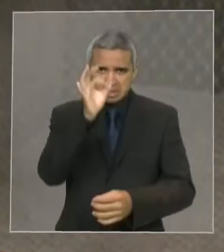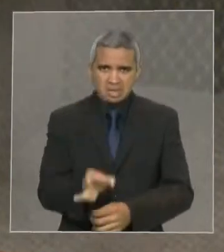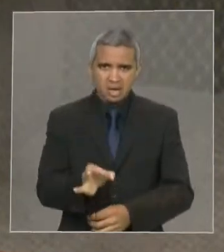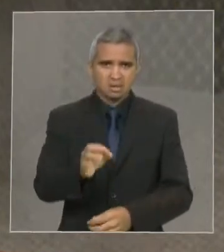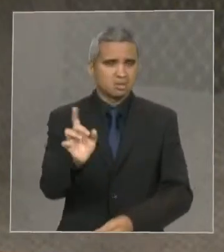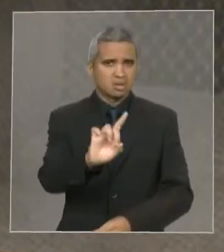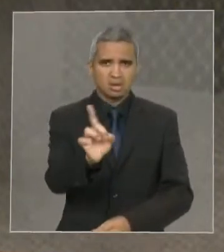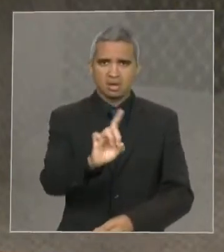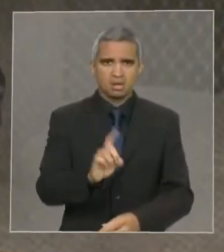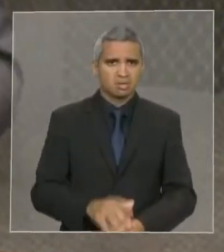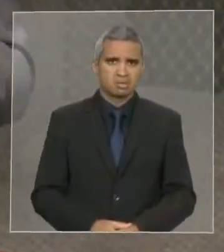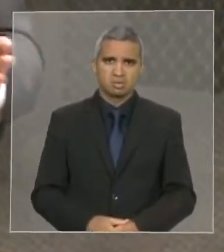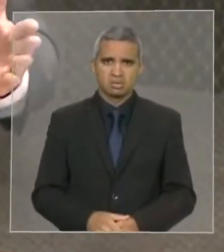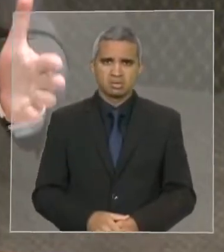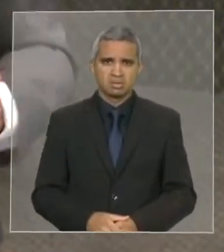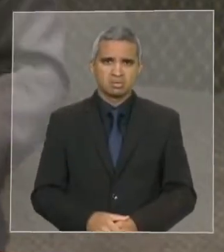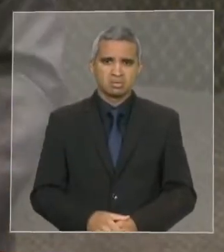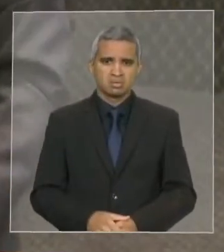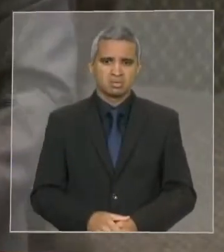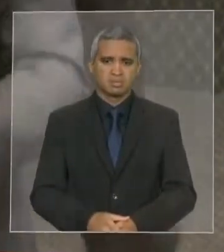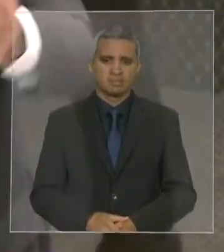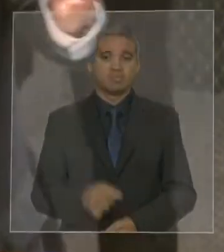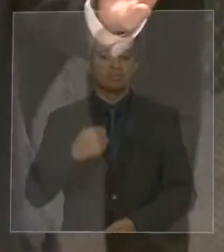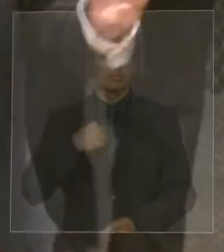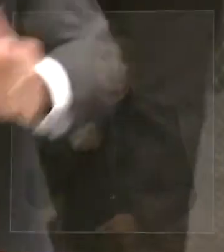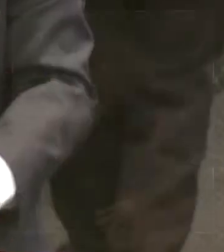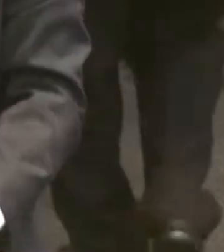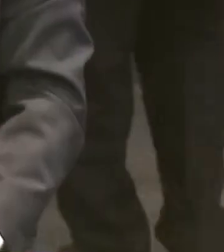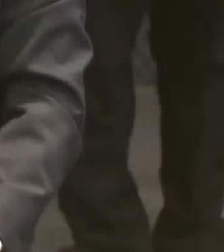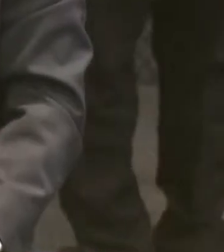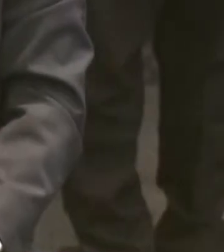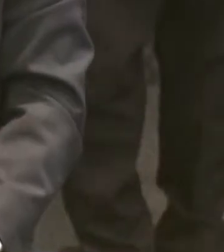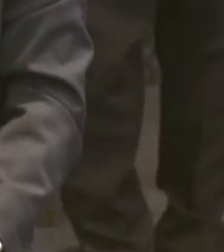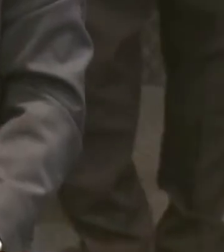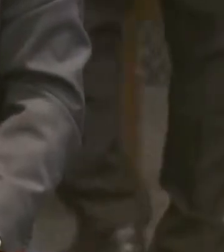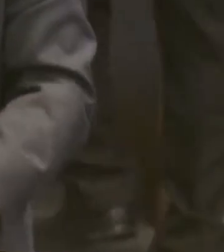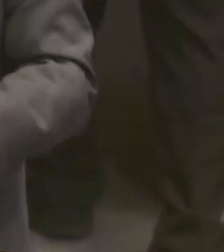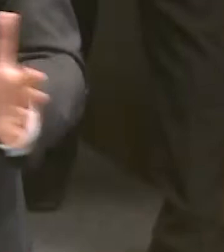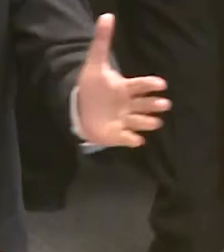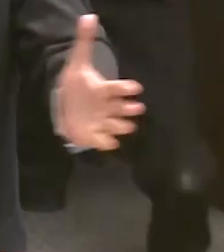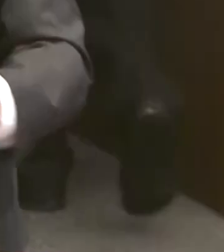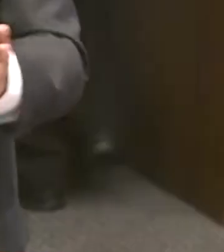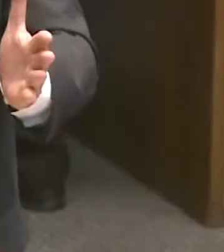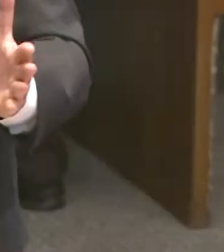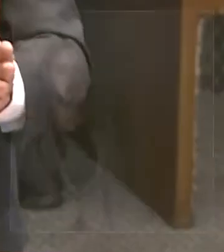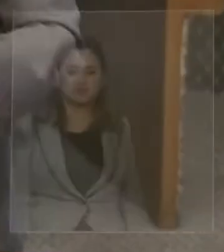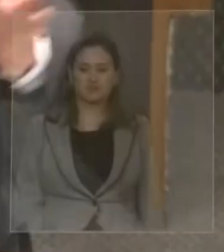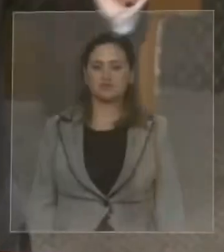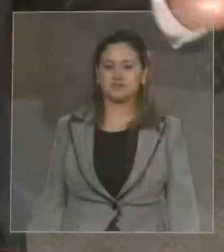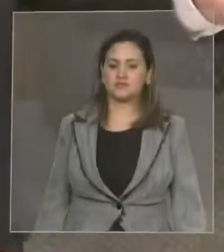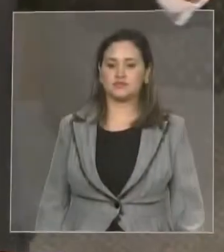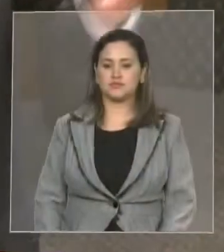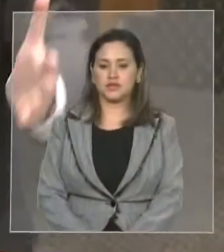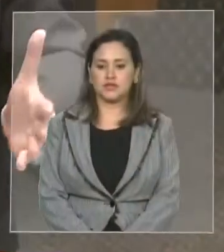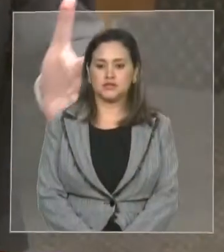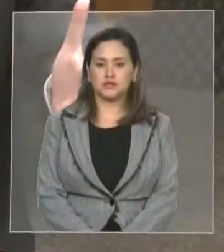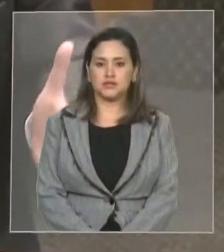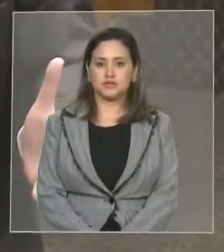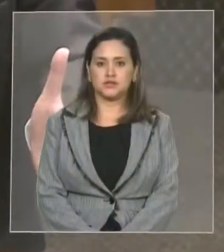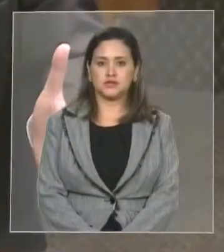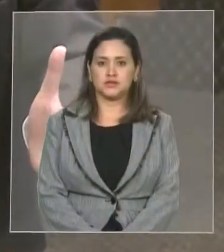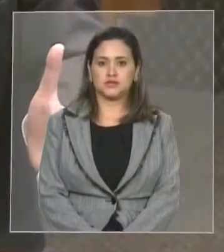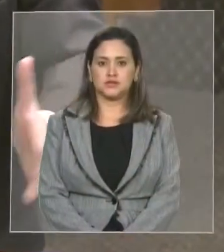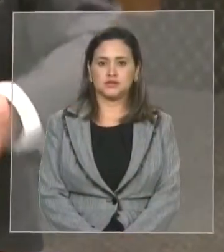democrático. E eu vi aqui, vários deputados aqui, que a princípio, inclusive, não concordam com essa